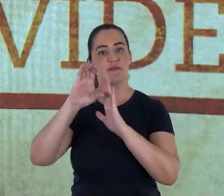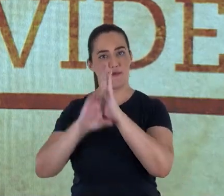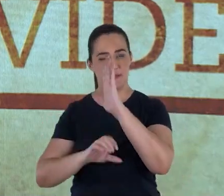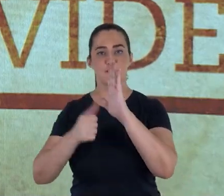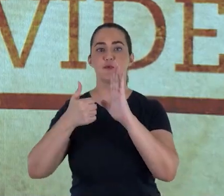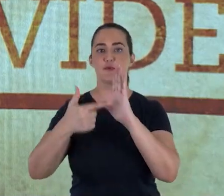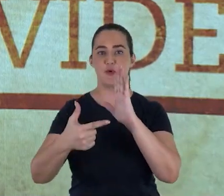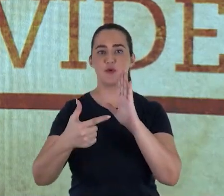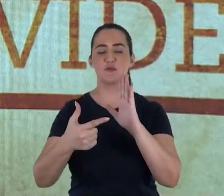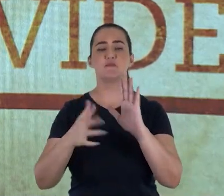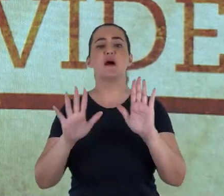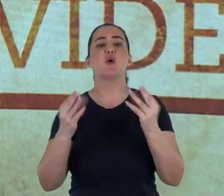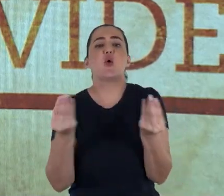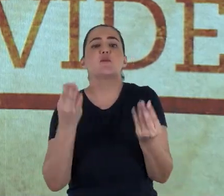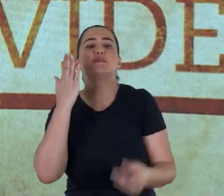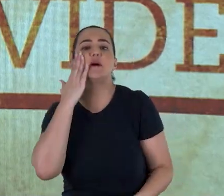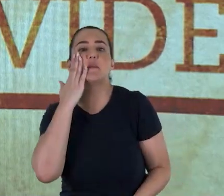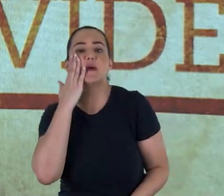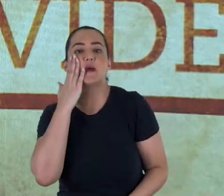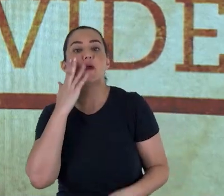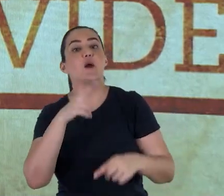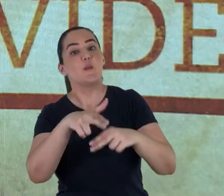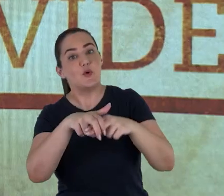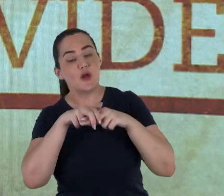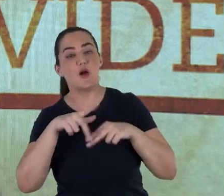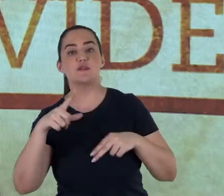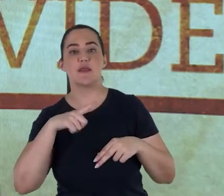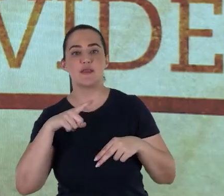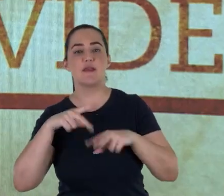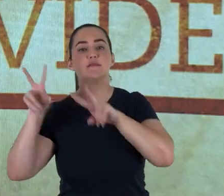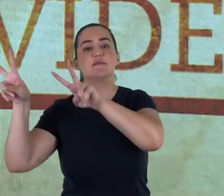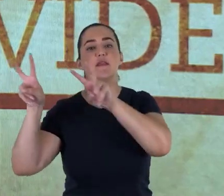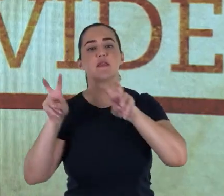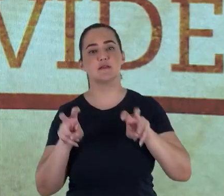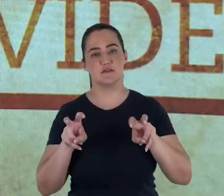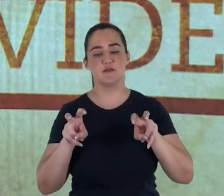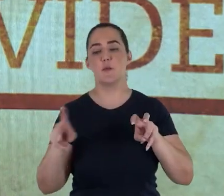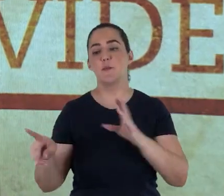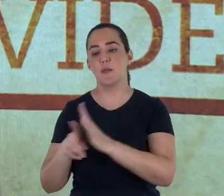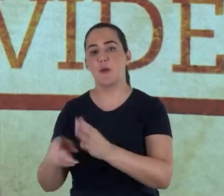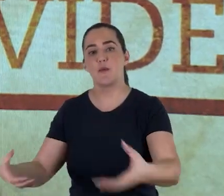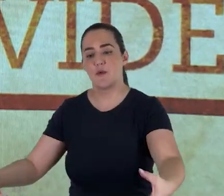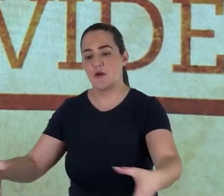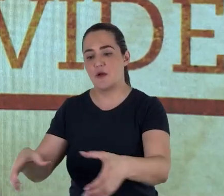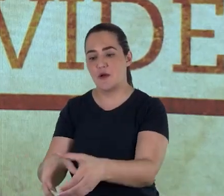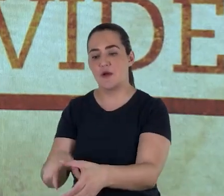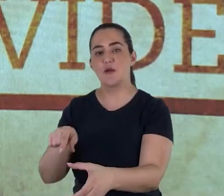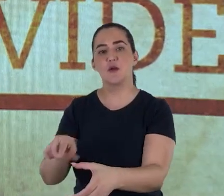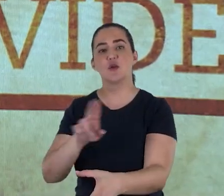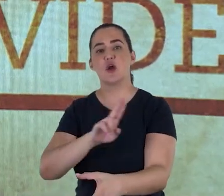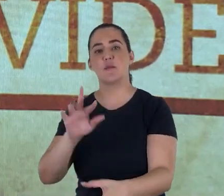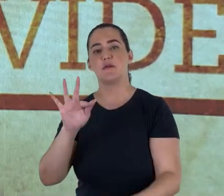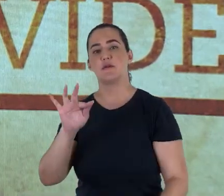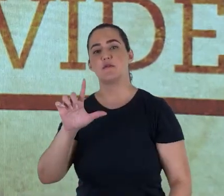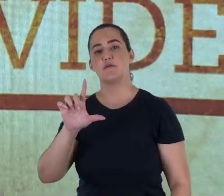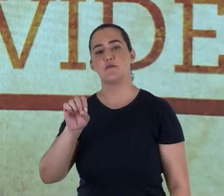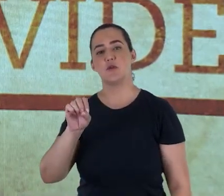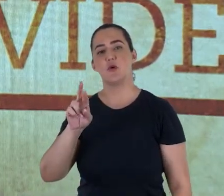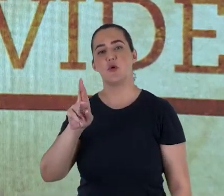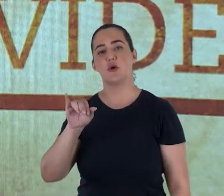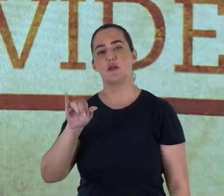12. Por que sabemos isto? Por causa de uma referência encontrada num manuscrito chamado Florilegium.